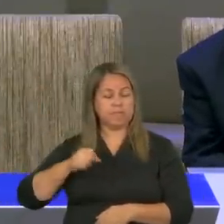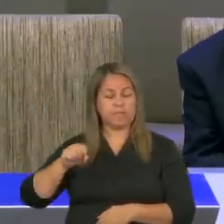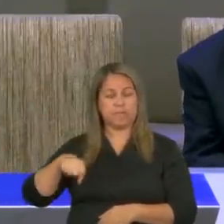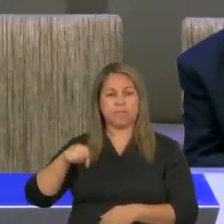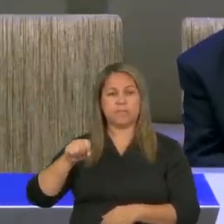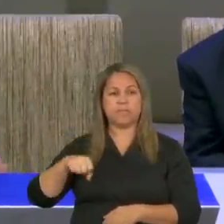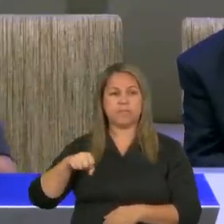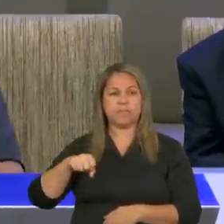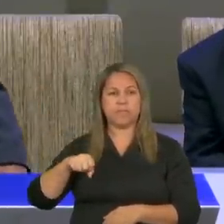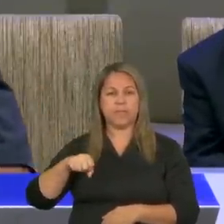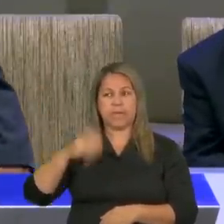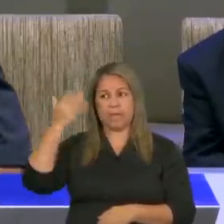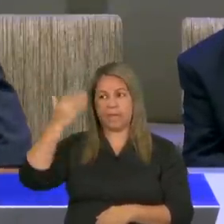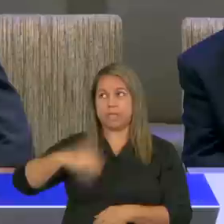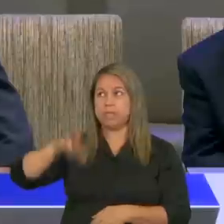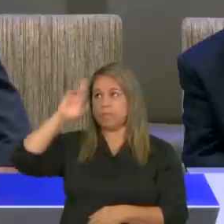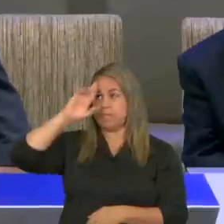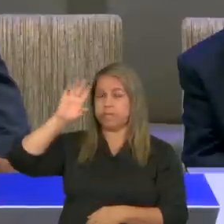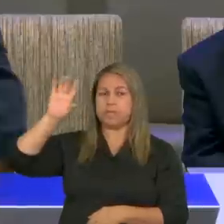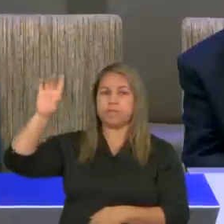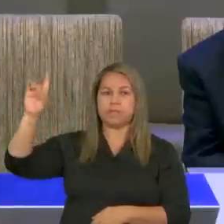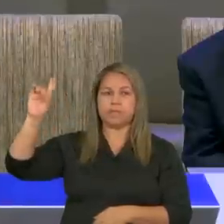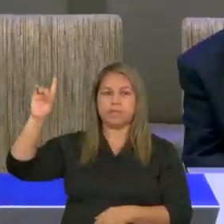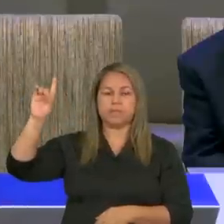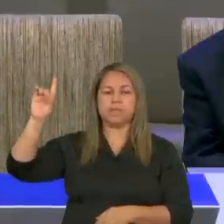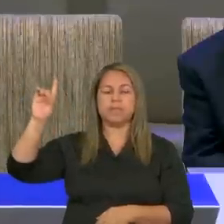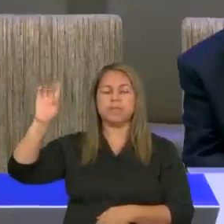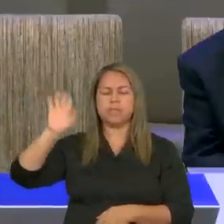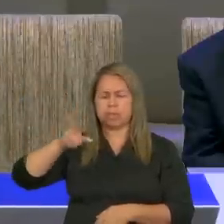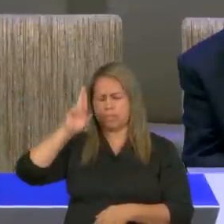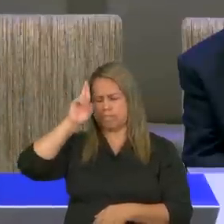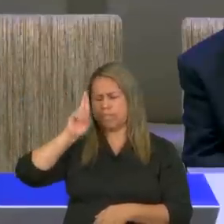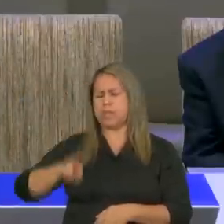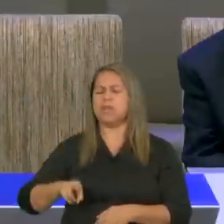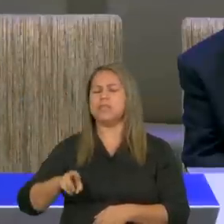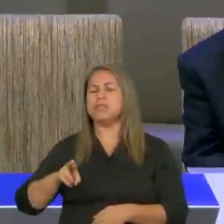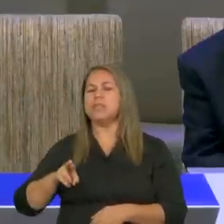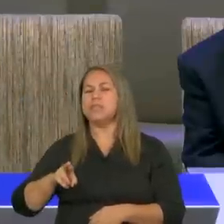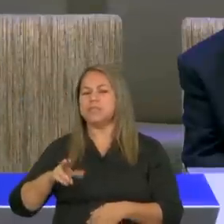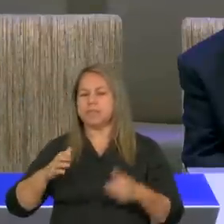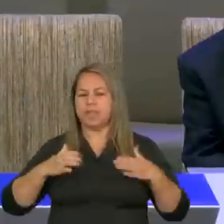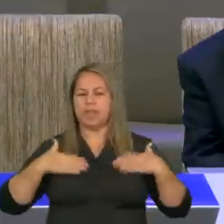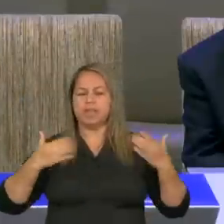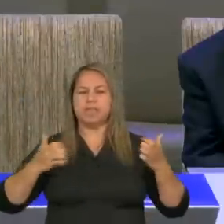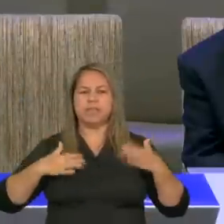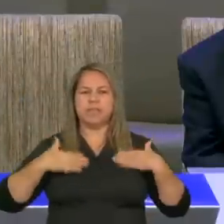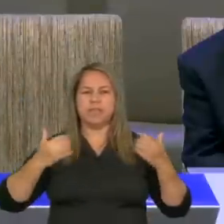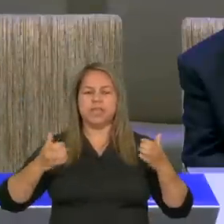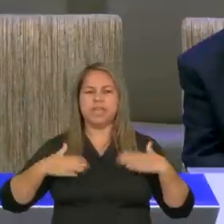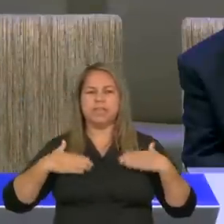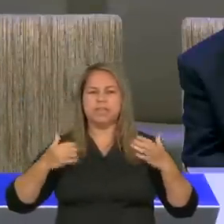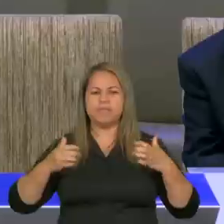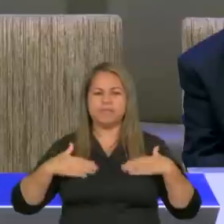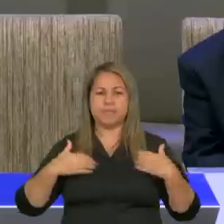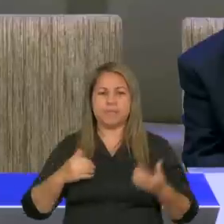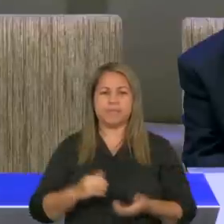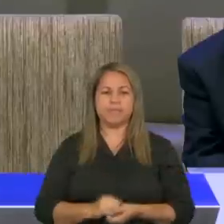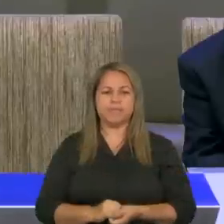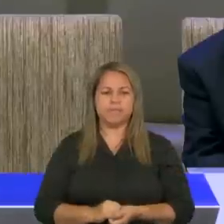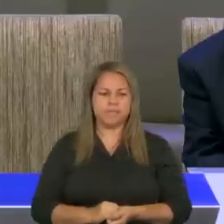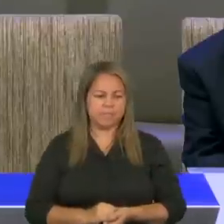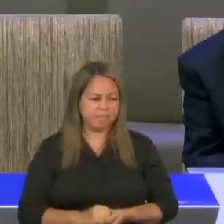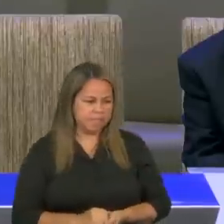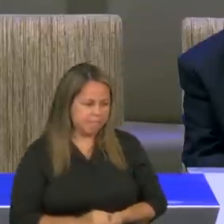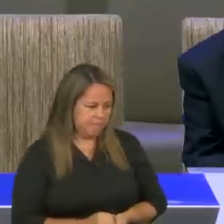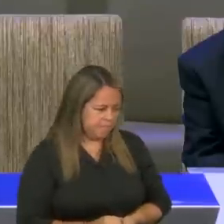diante da presença de Deus, já é motivo de grande alegria. O princípio